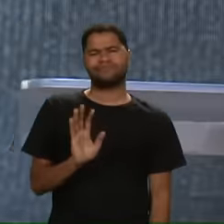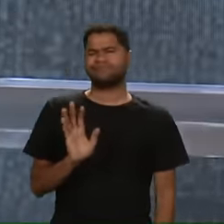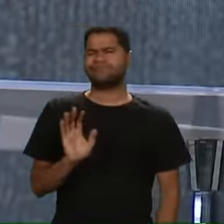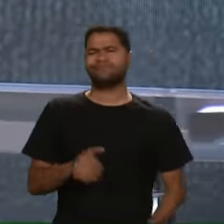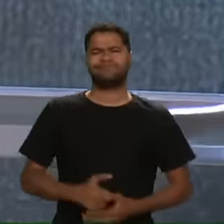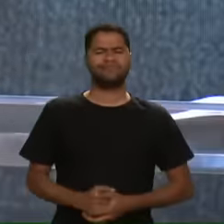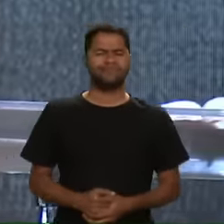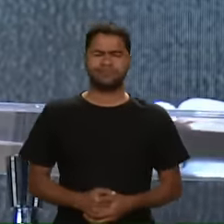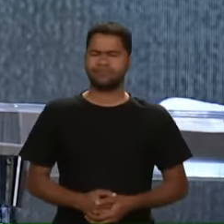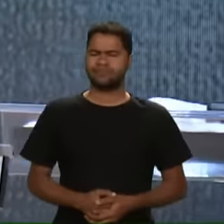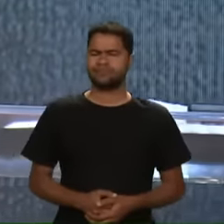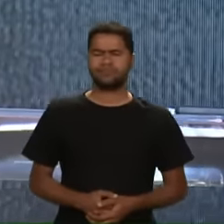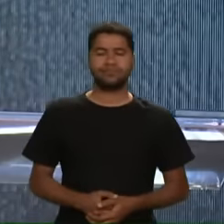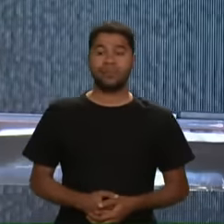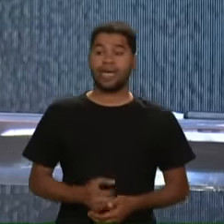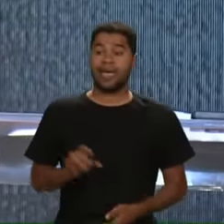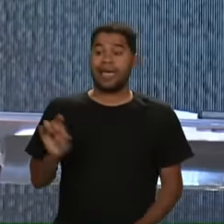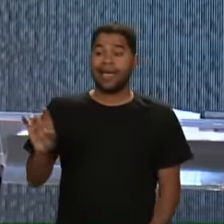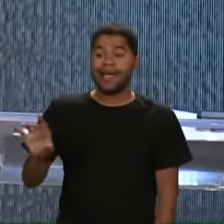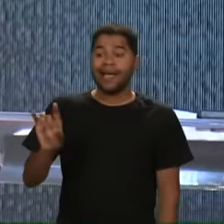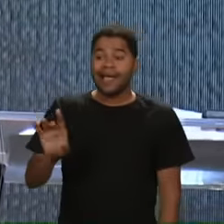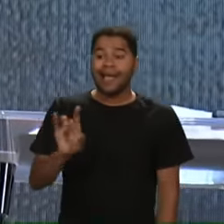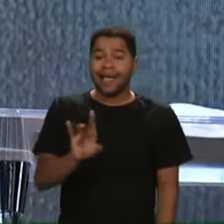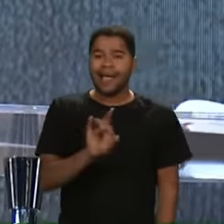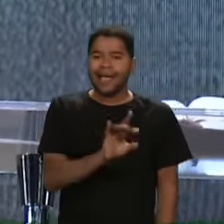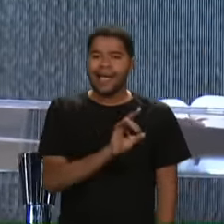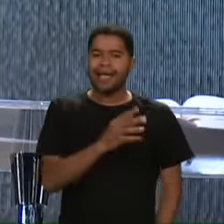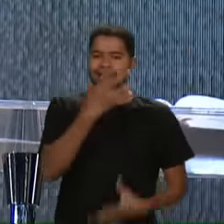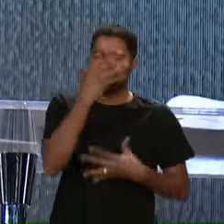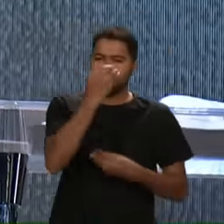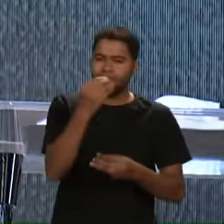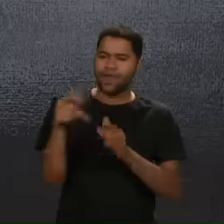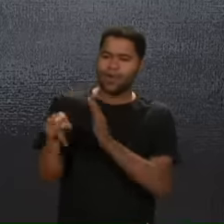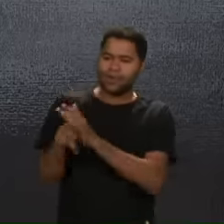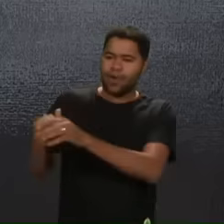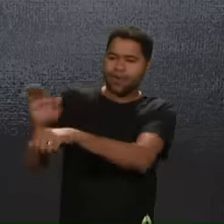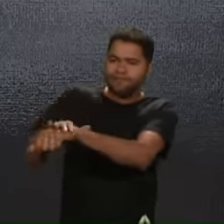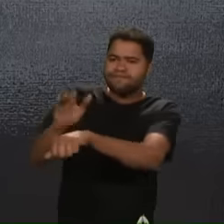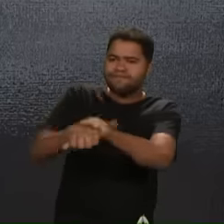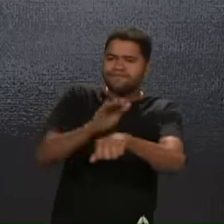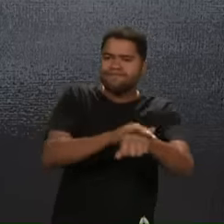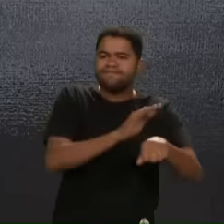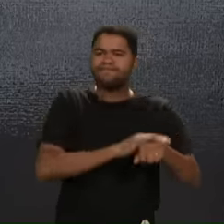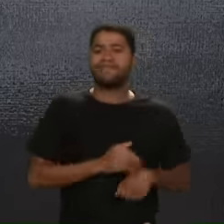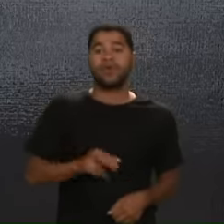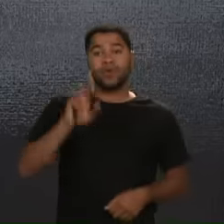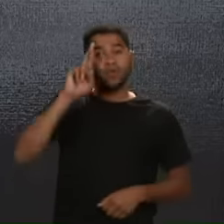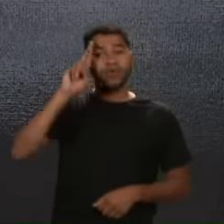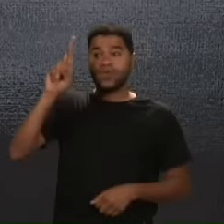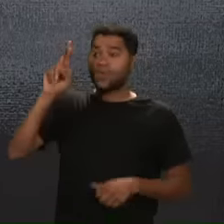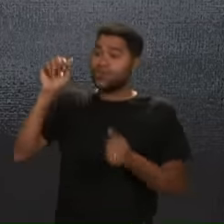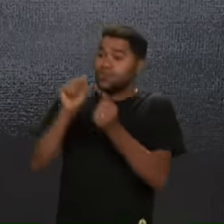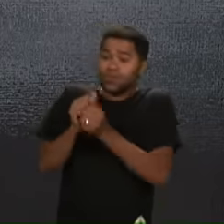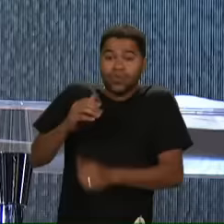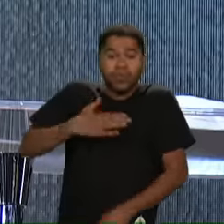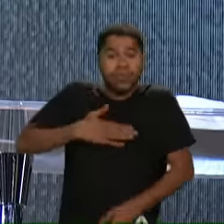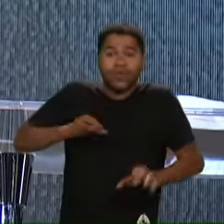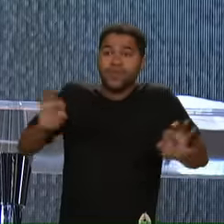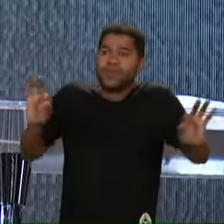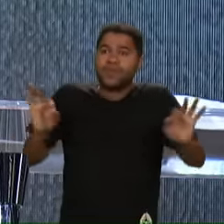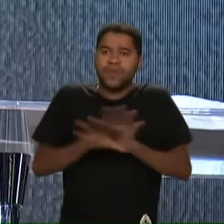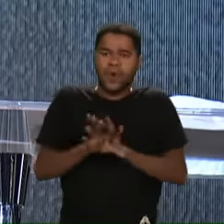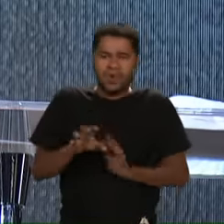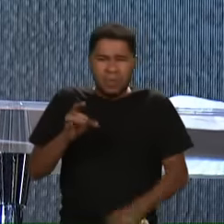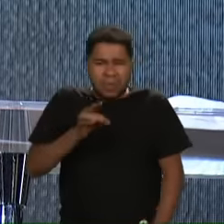Não É individual O Senhor O Está comigo Pô Não